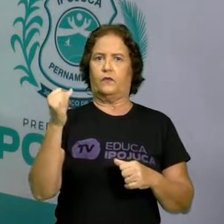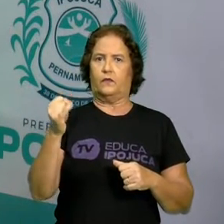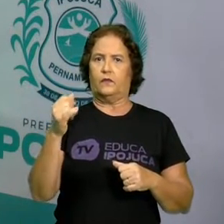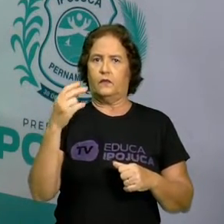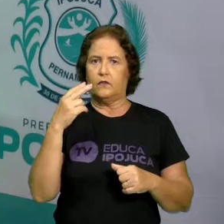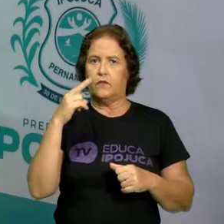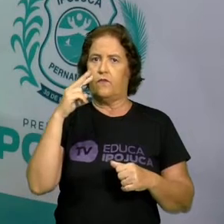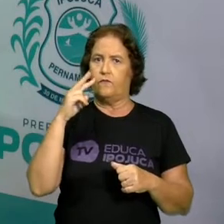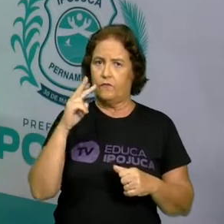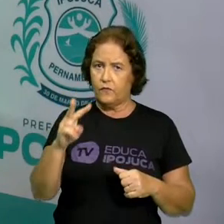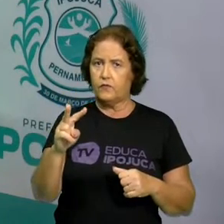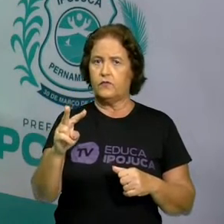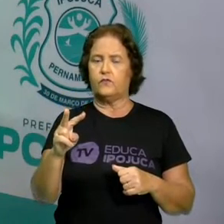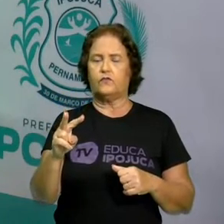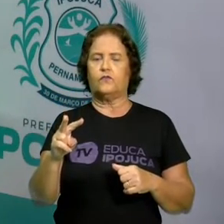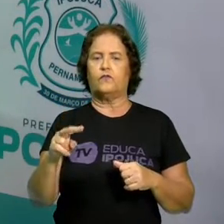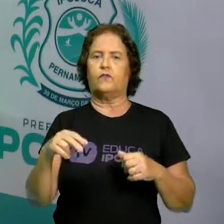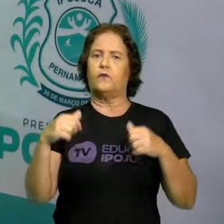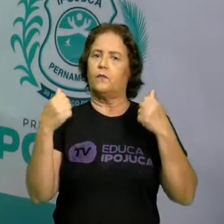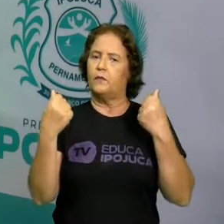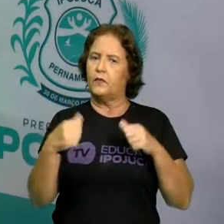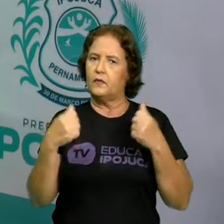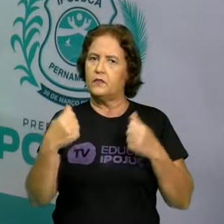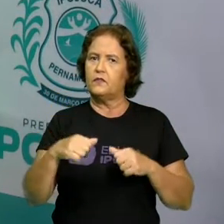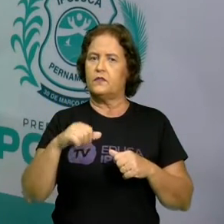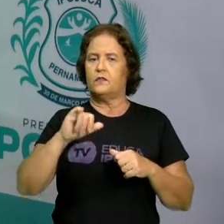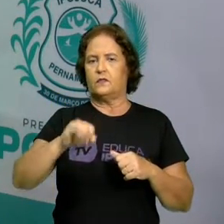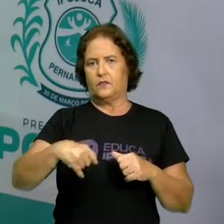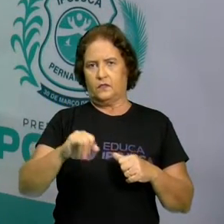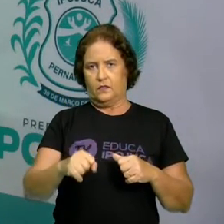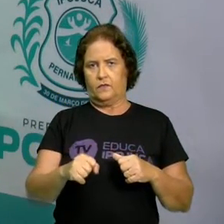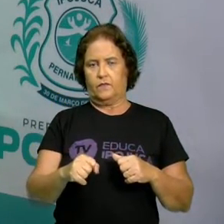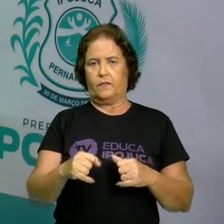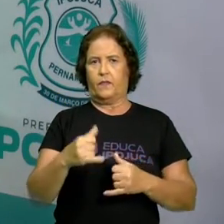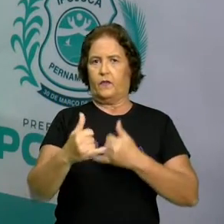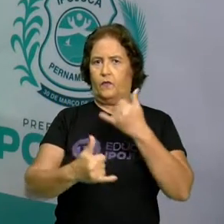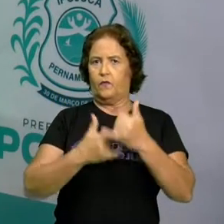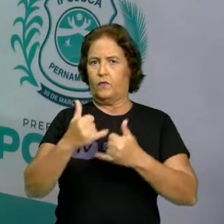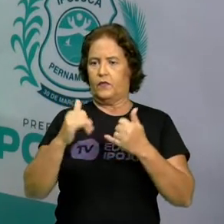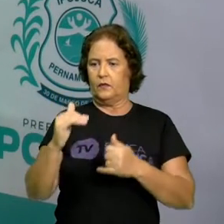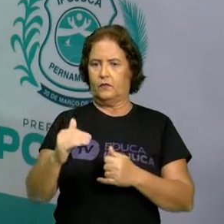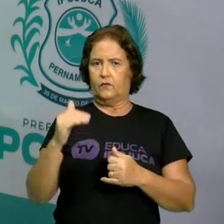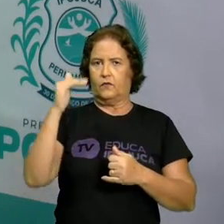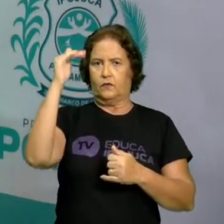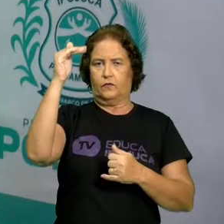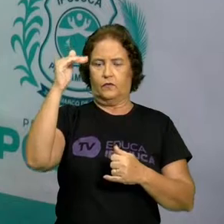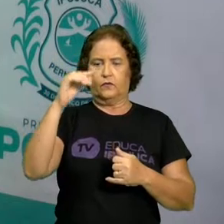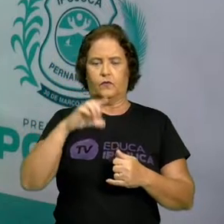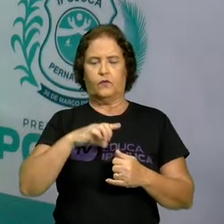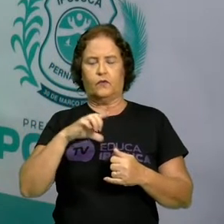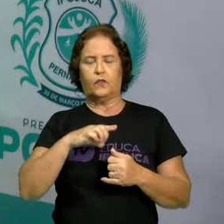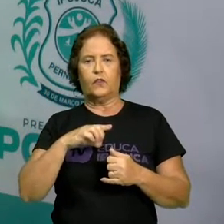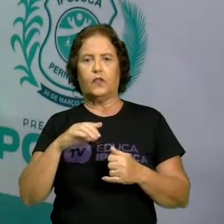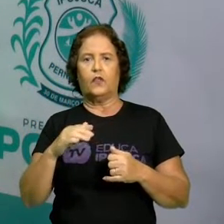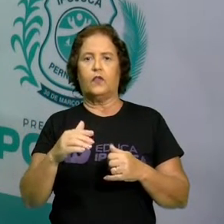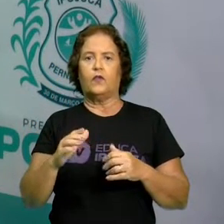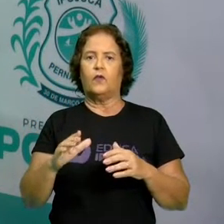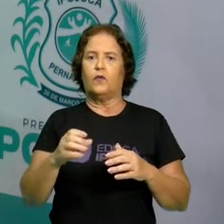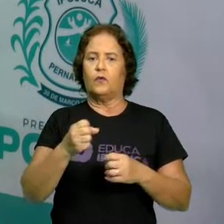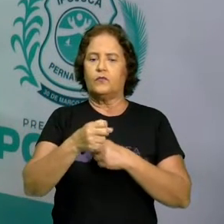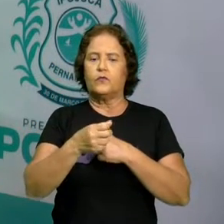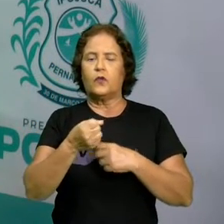forma necessária para vocês. O brincar na fase adulta oferece benefícios como a construção de